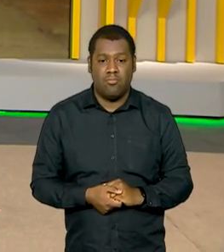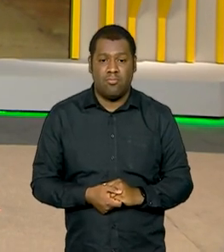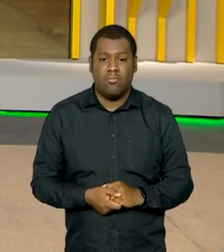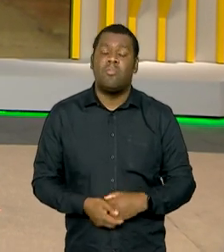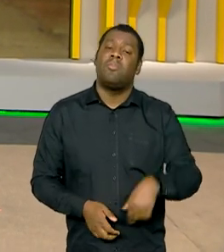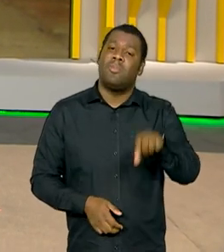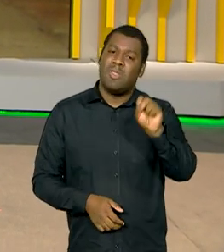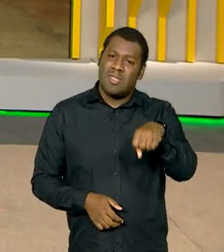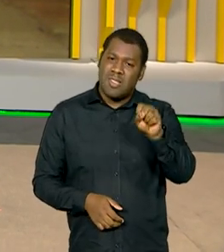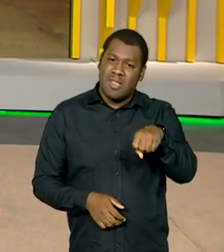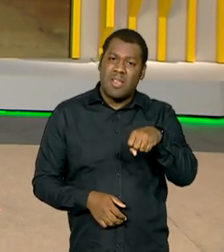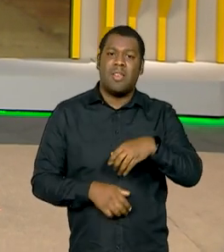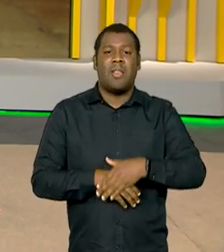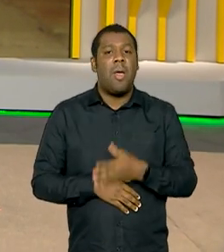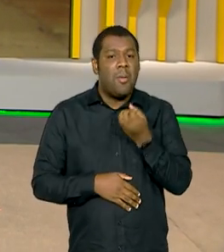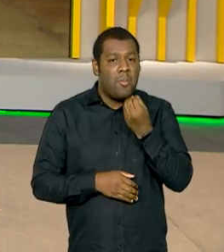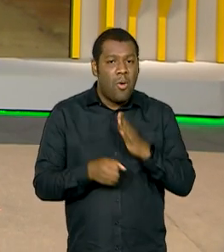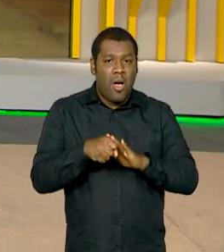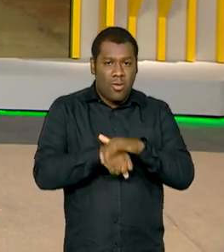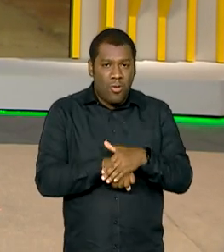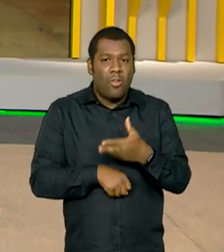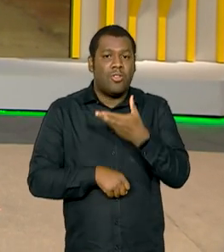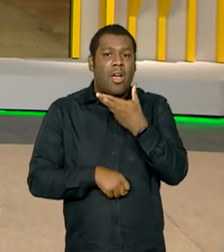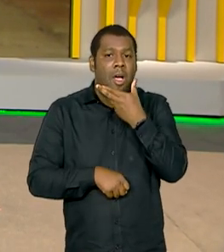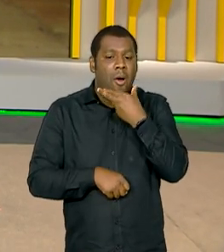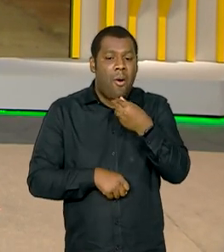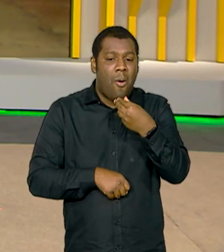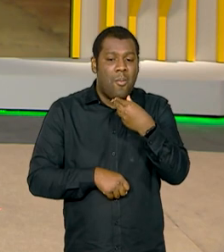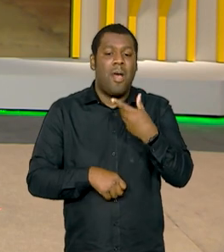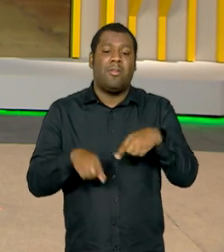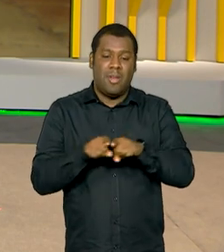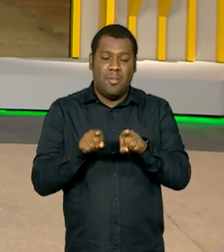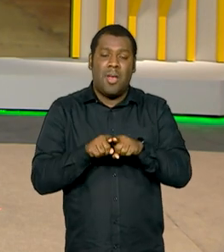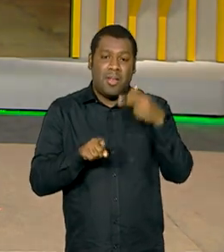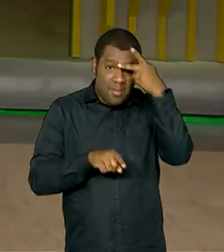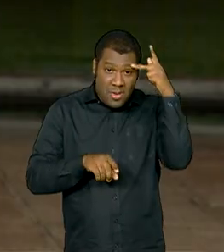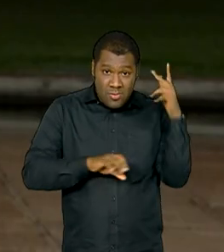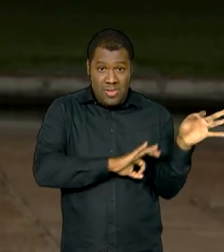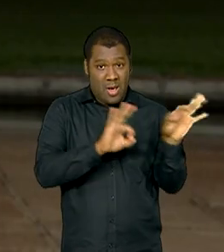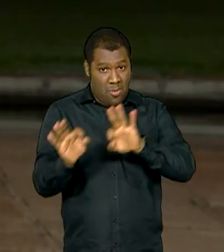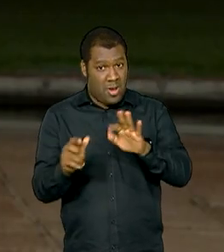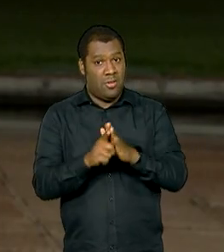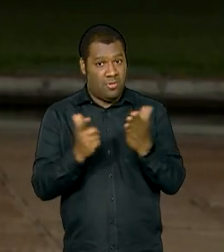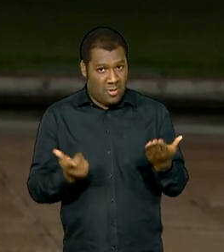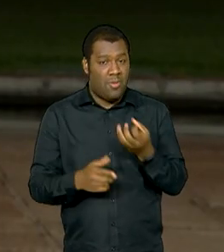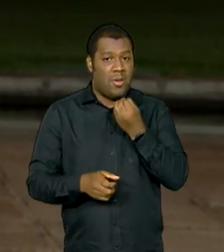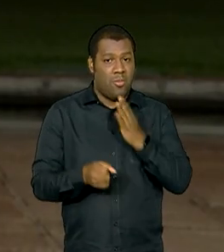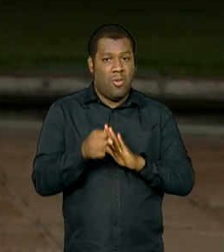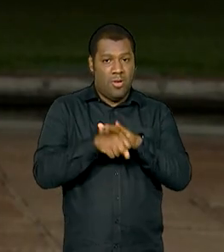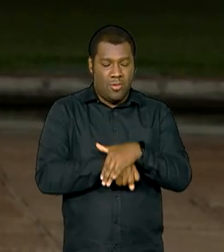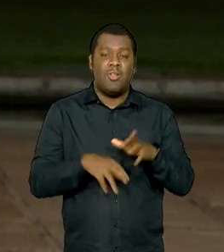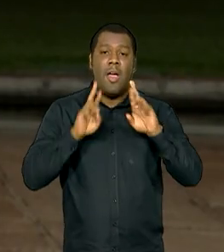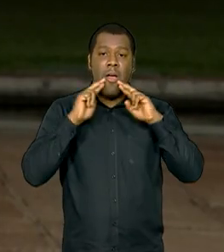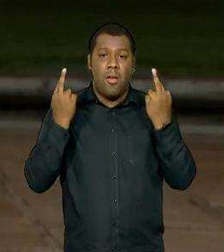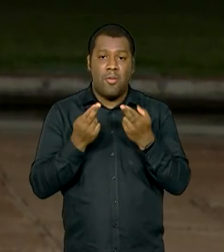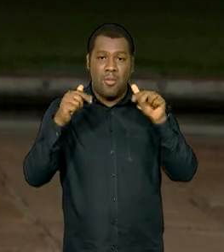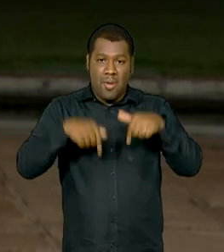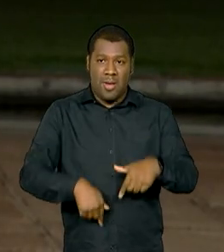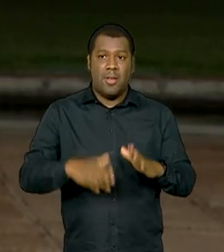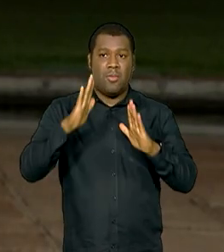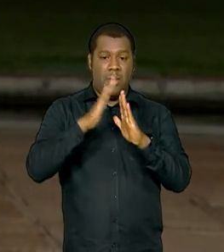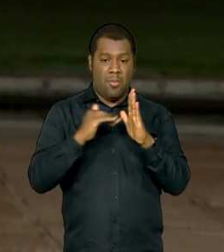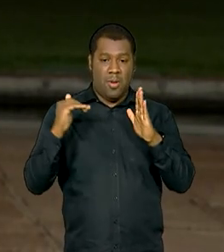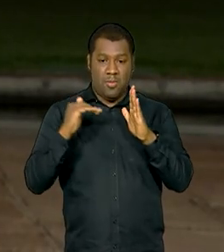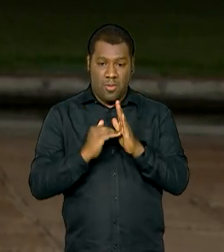Isso, Roberto. Uma boa noite para você, boa noite a todos que nos assistem. Olha, a reunião aqui no Palácio do Alvorada começou por